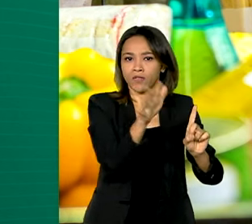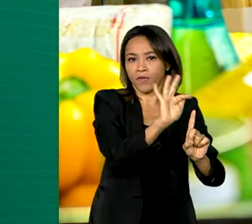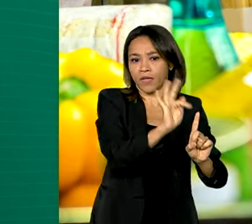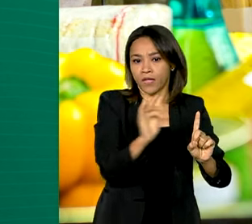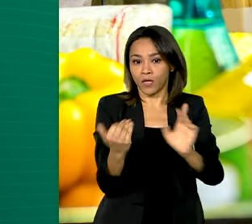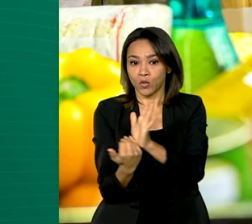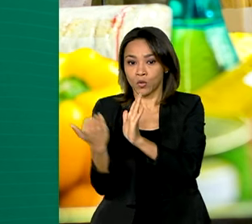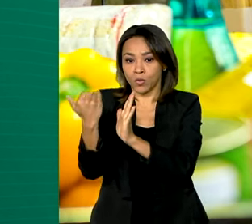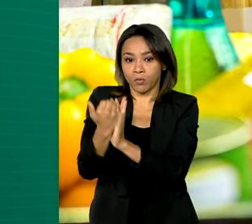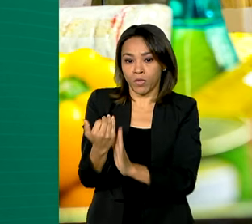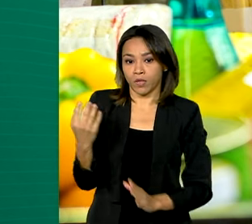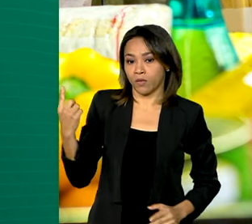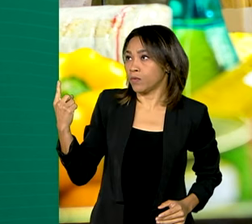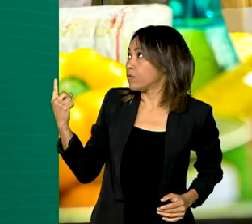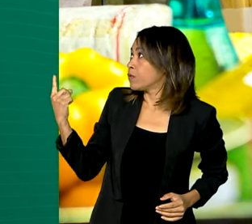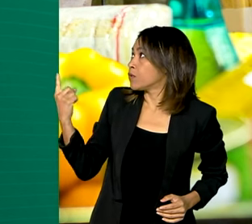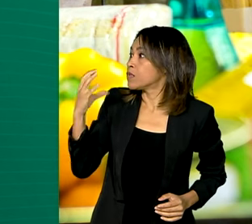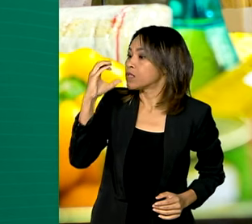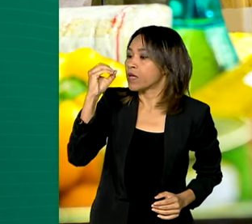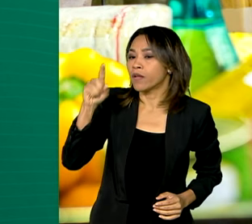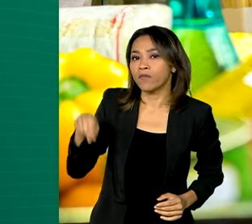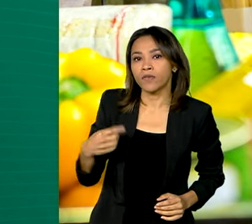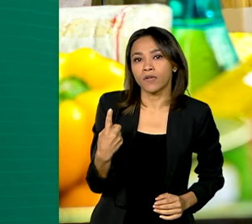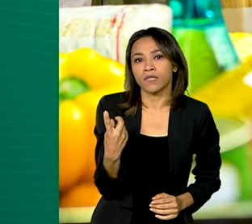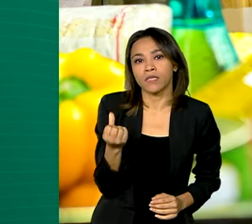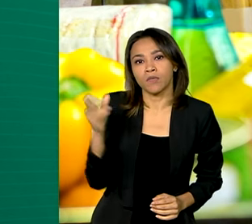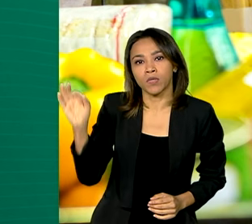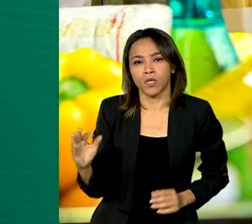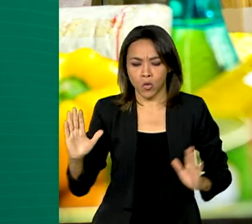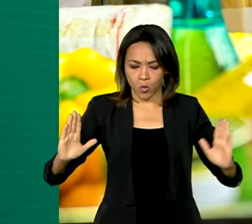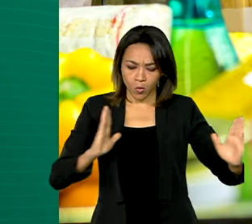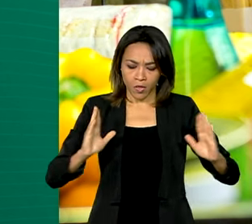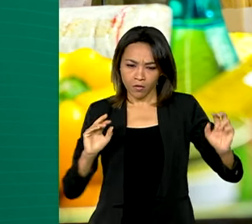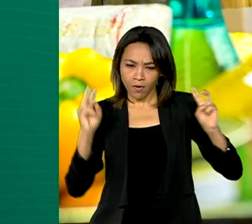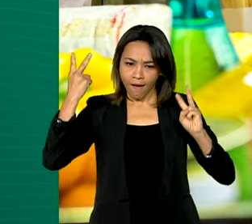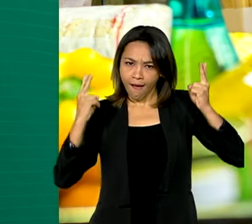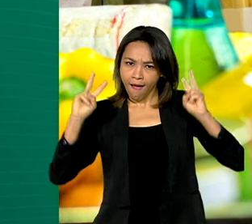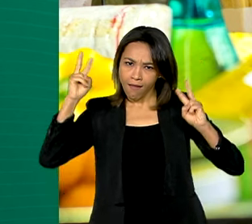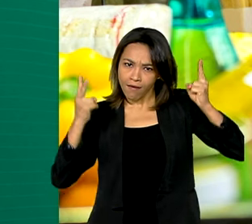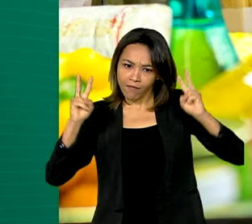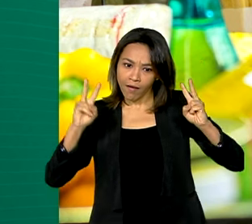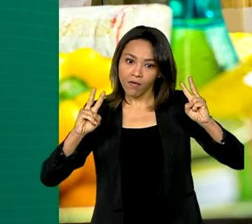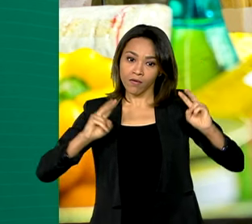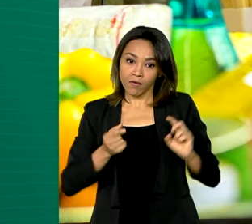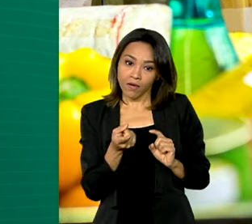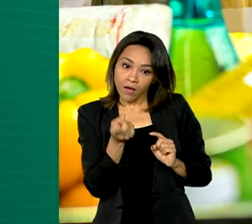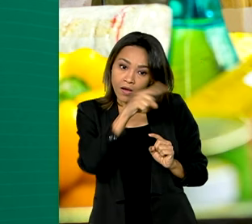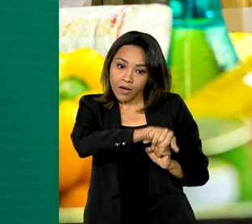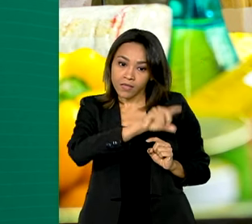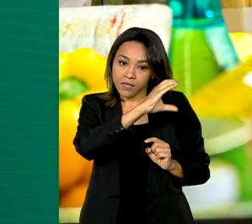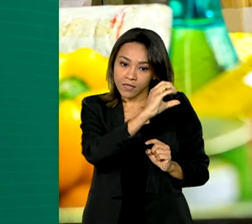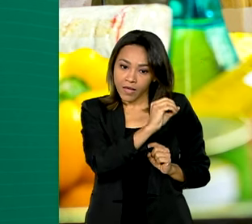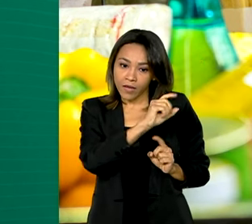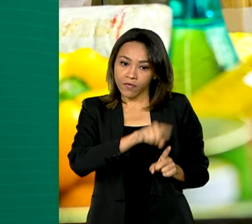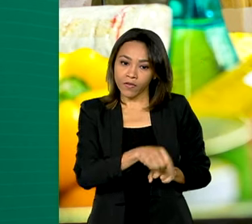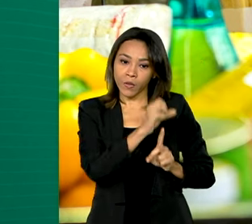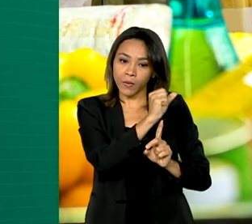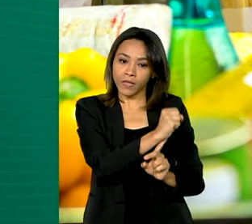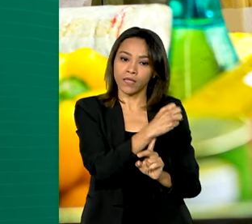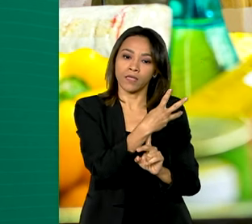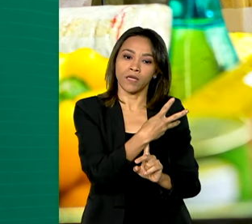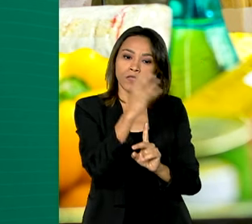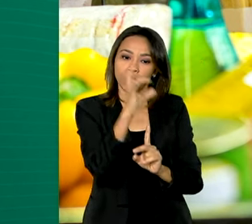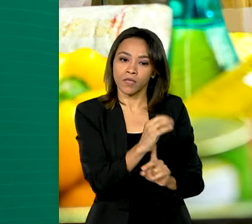,16%. No mês do carnaval, o índice estava em 0,83%.